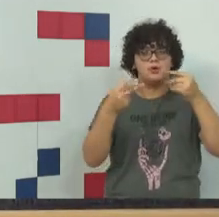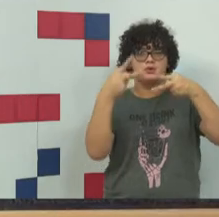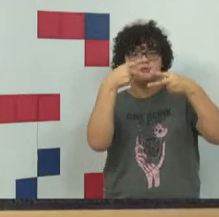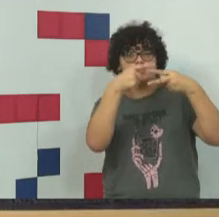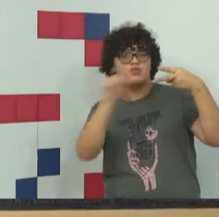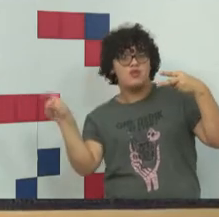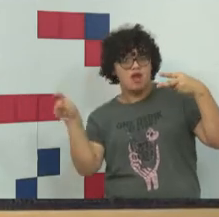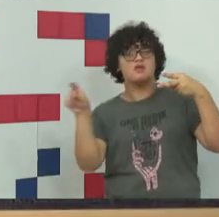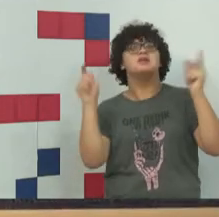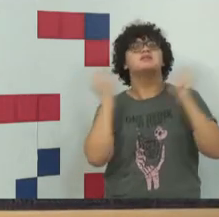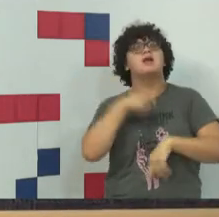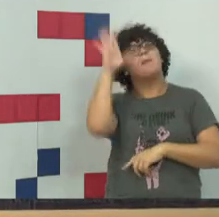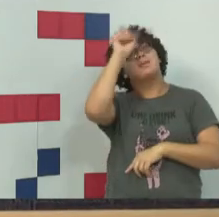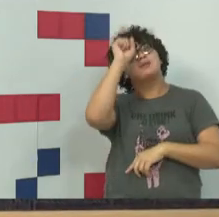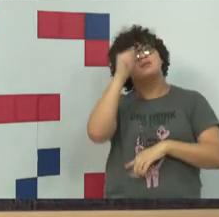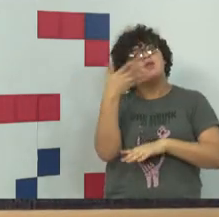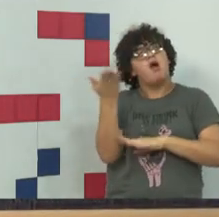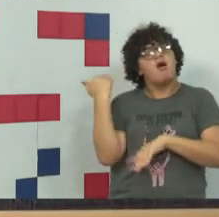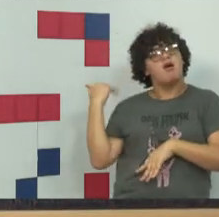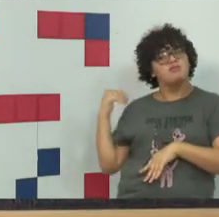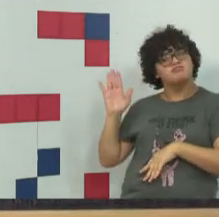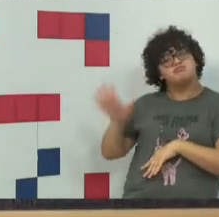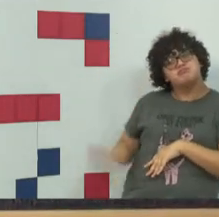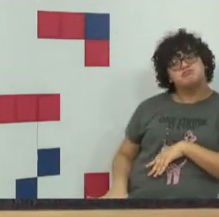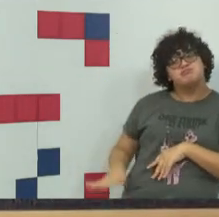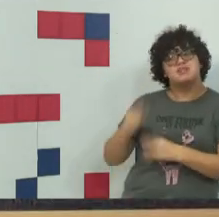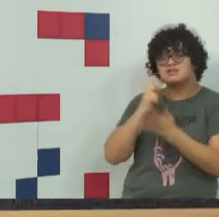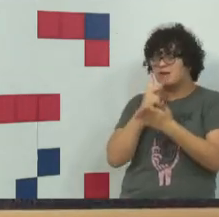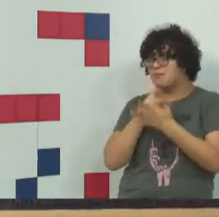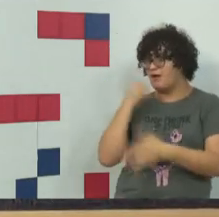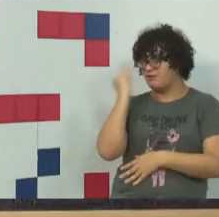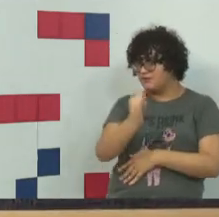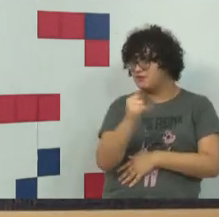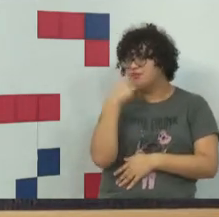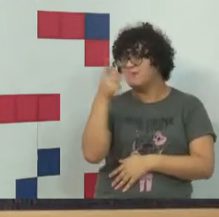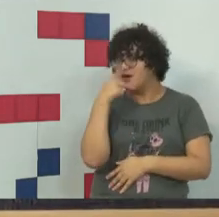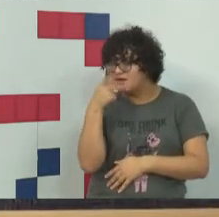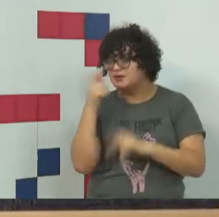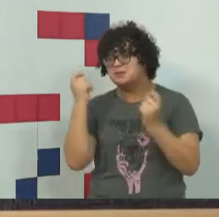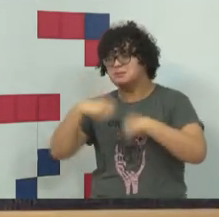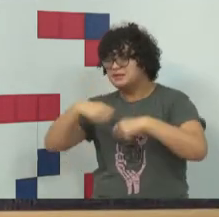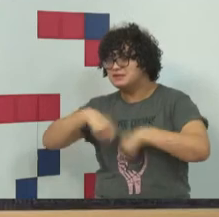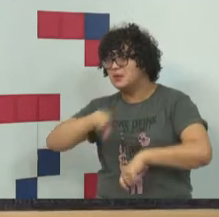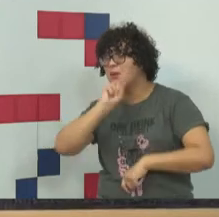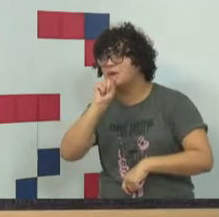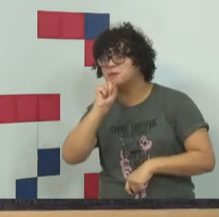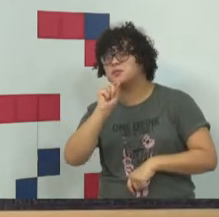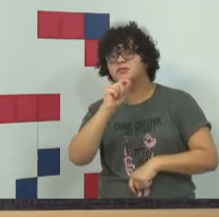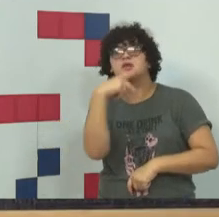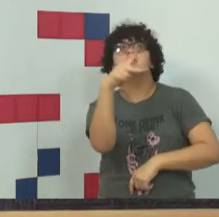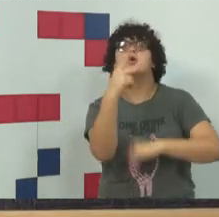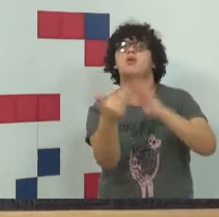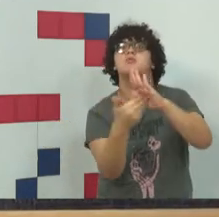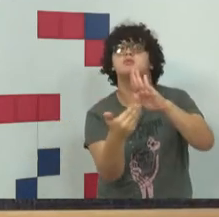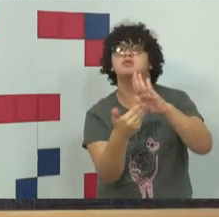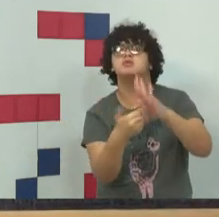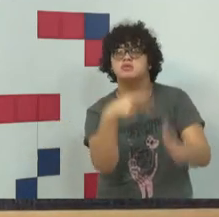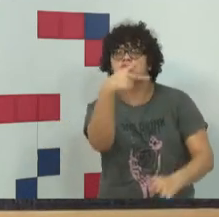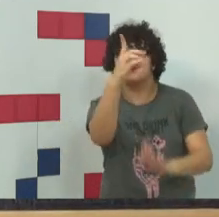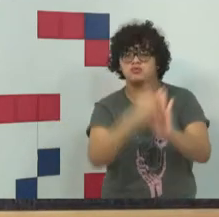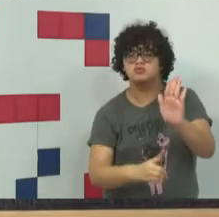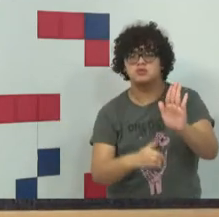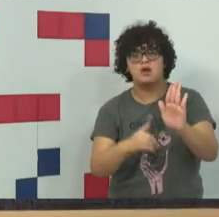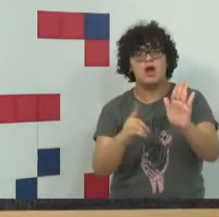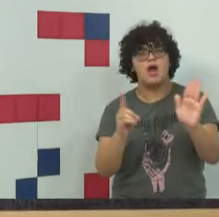gente aprende desde criança. Uma que eu falo sempre e os educadores amam. O seu limite, o seu direito